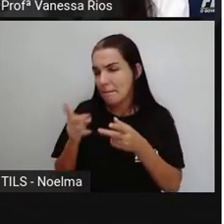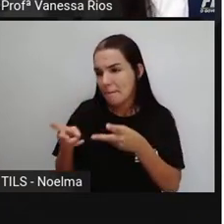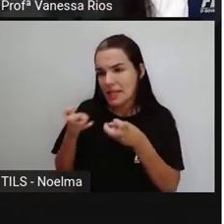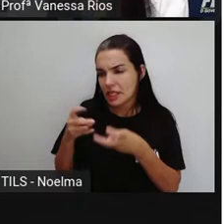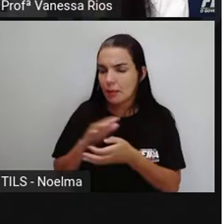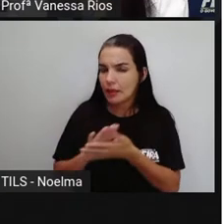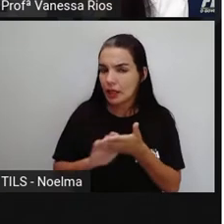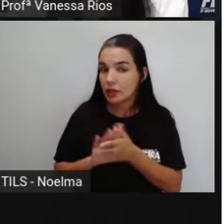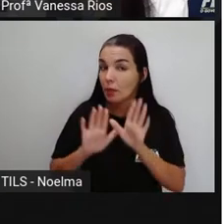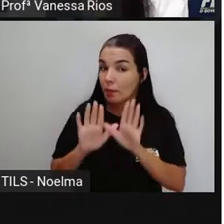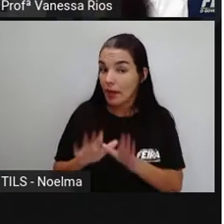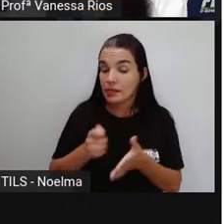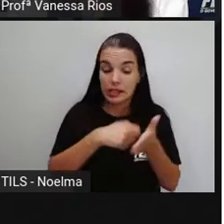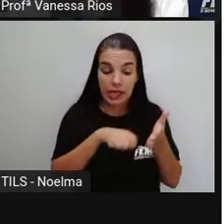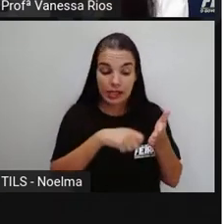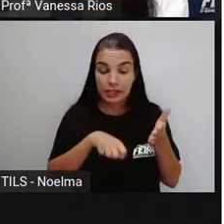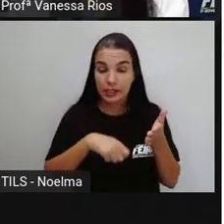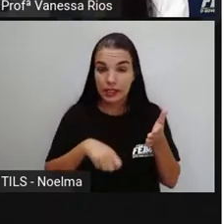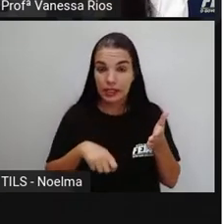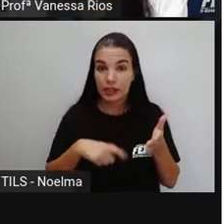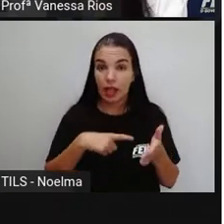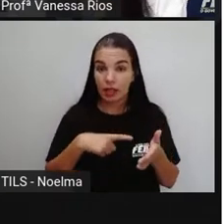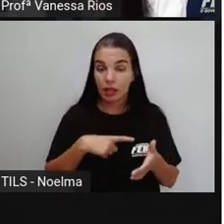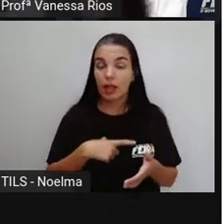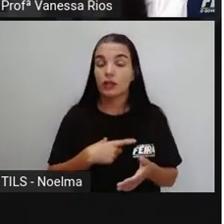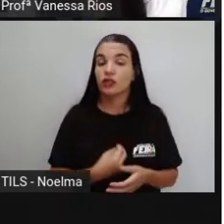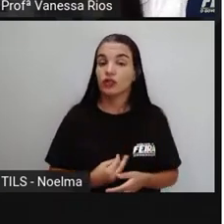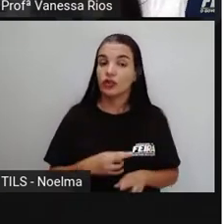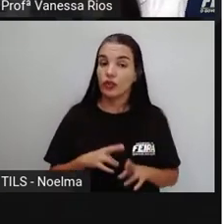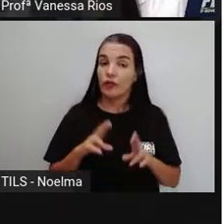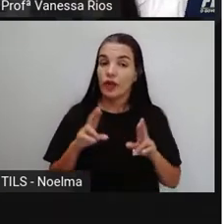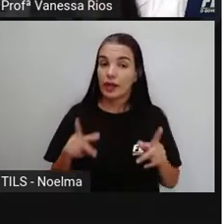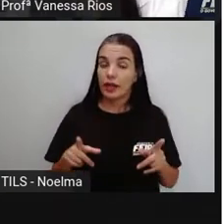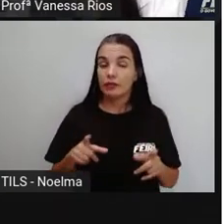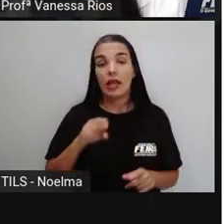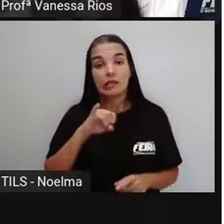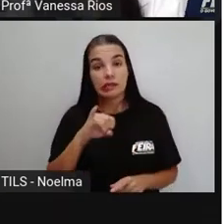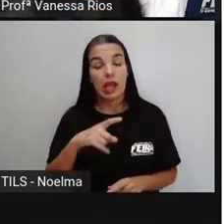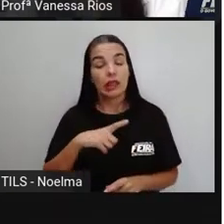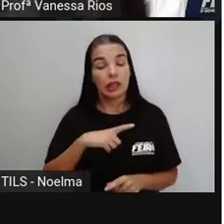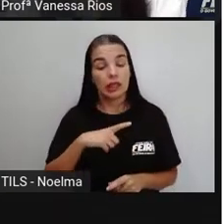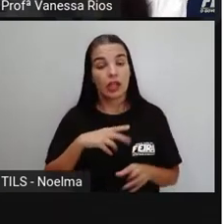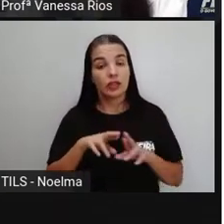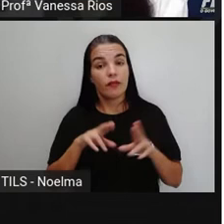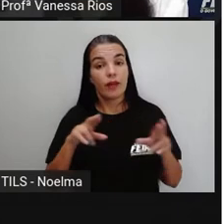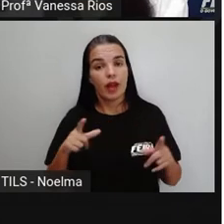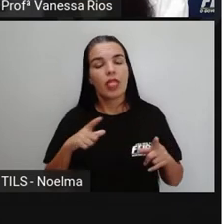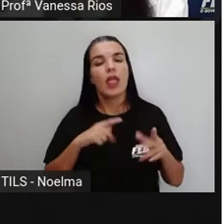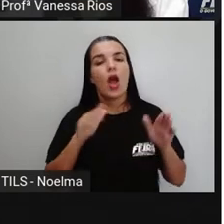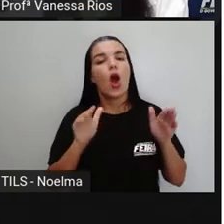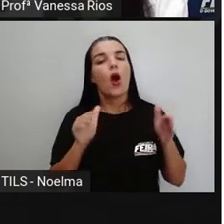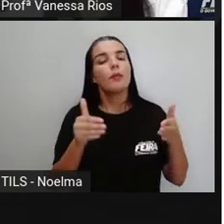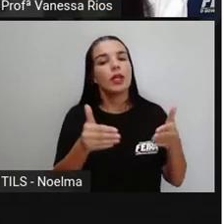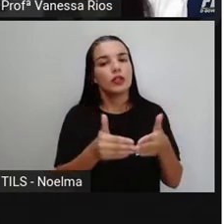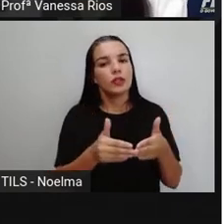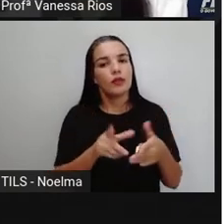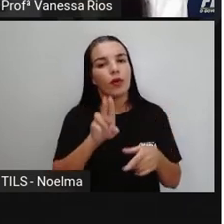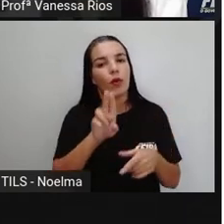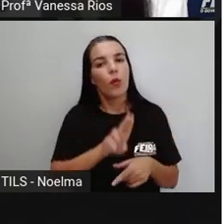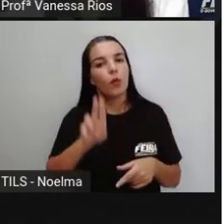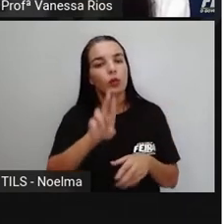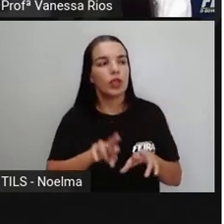escrita existe a diferença. E se existe diferença é porque tem objetivos, né? Utilidades diferentes.